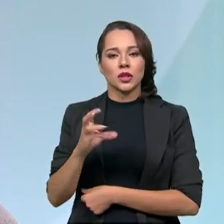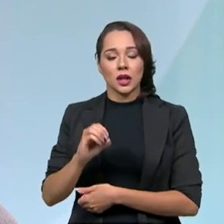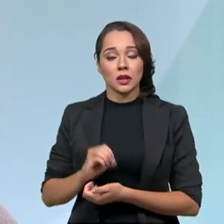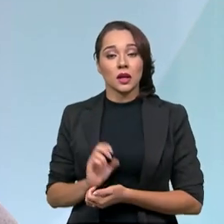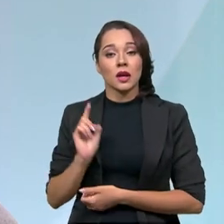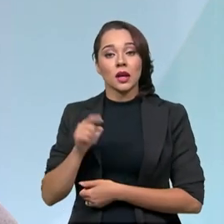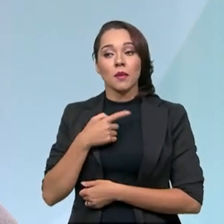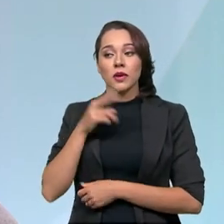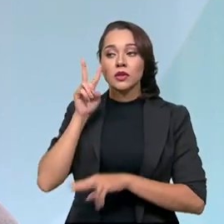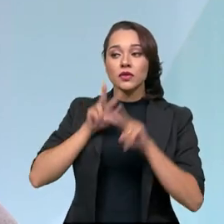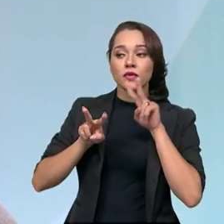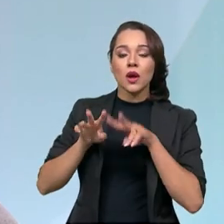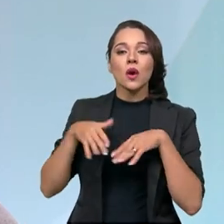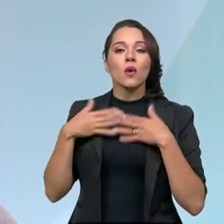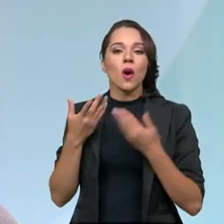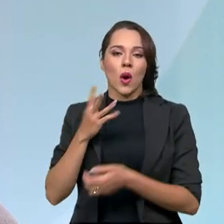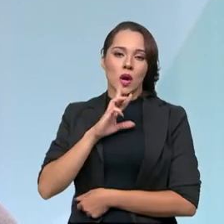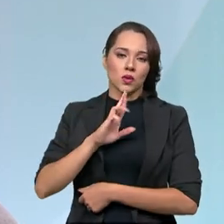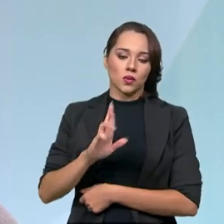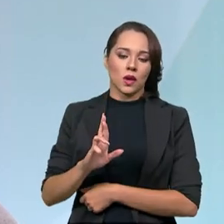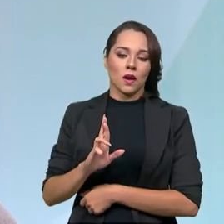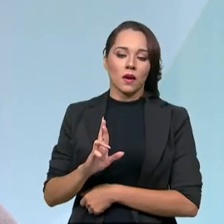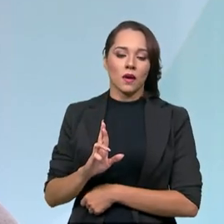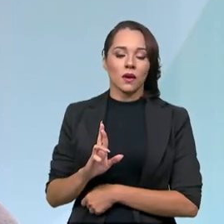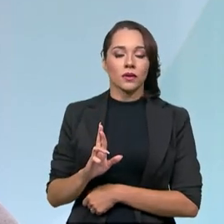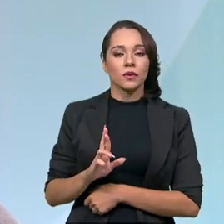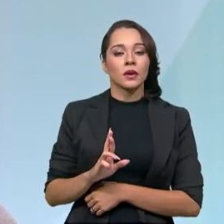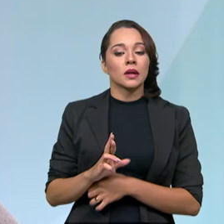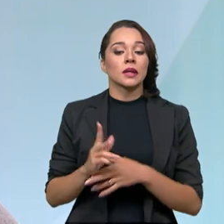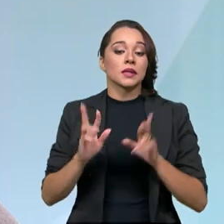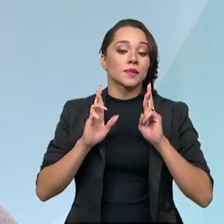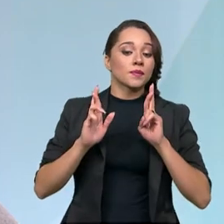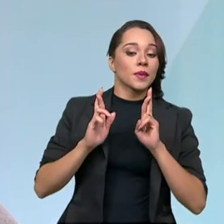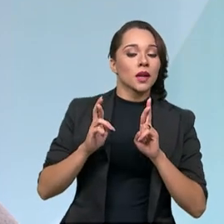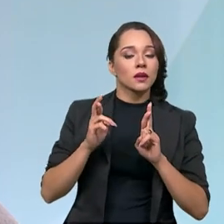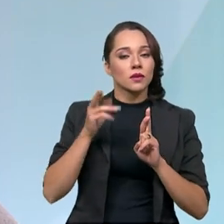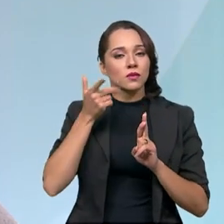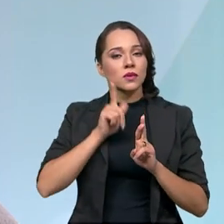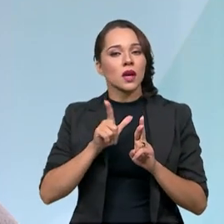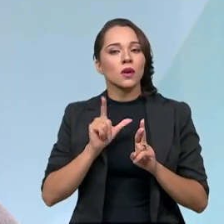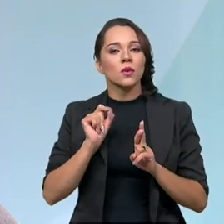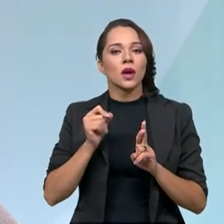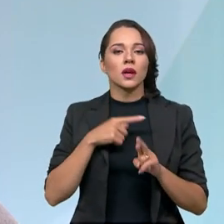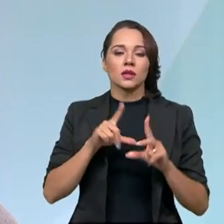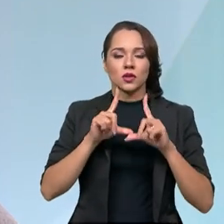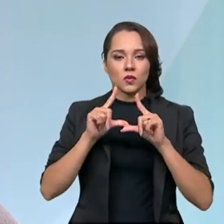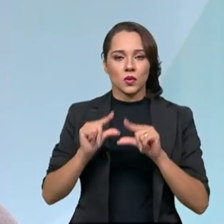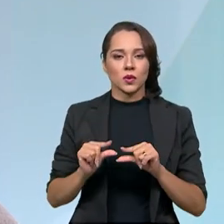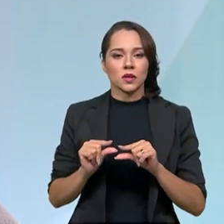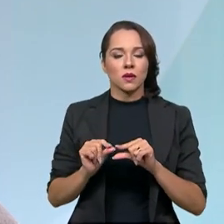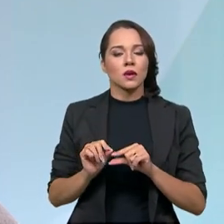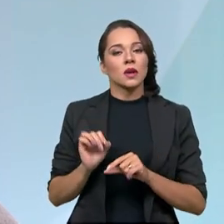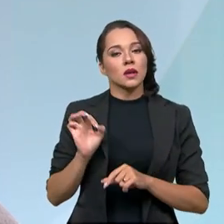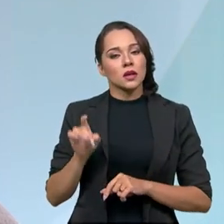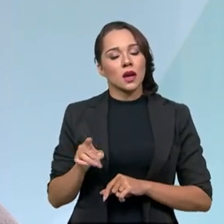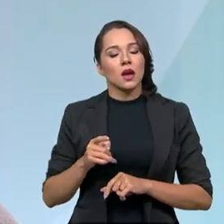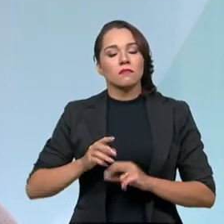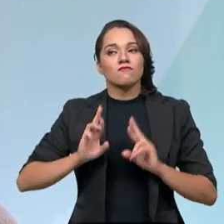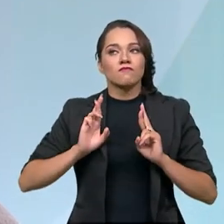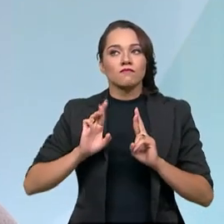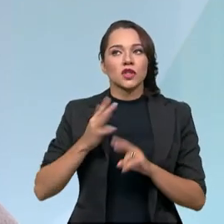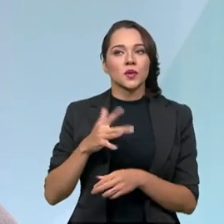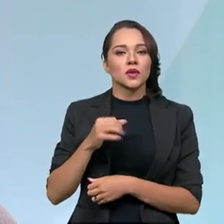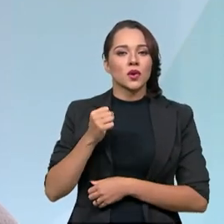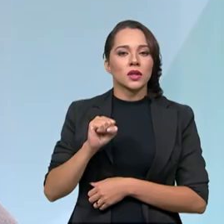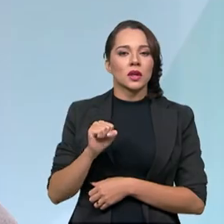Para que a gente veja qual que foi o resultado aí e esperamos que realmente a gente consiga essa redução, que é esperada, Paulo, cerca